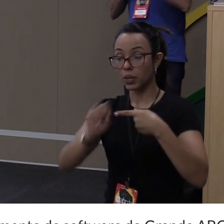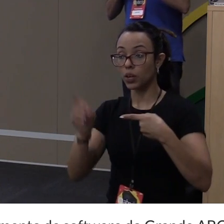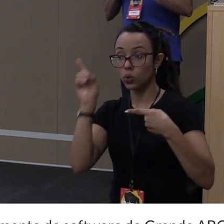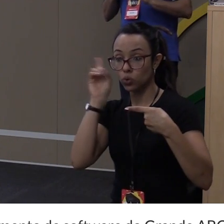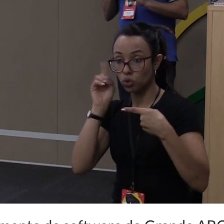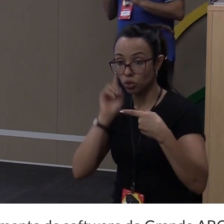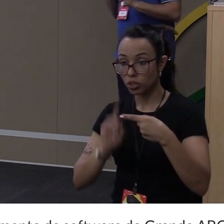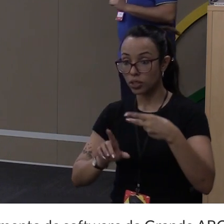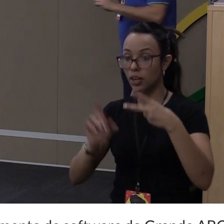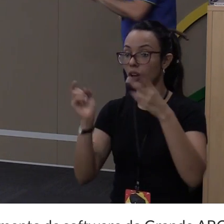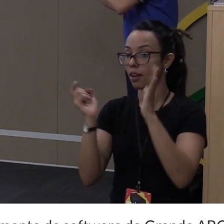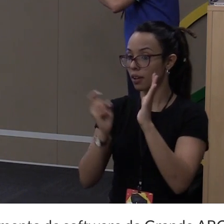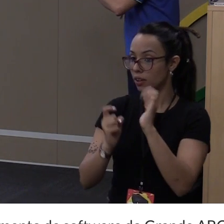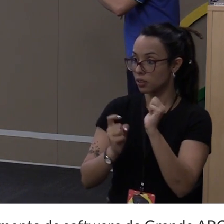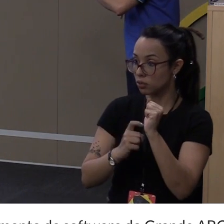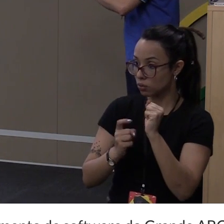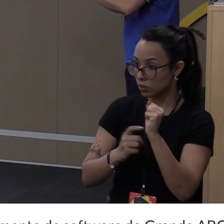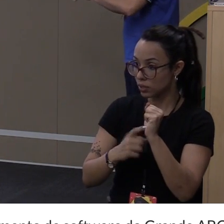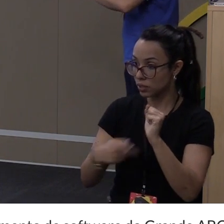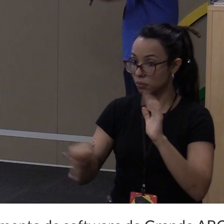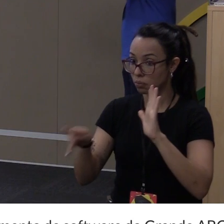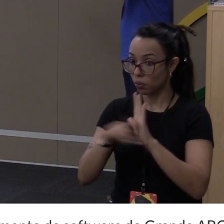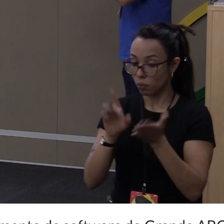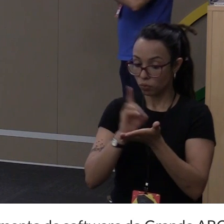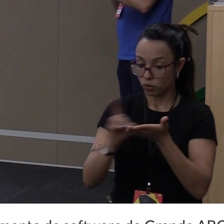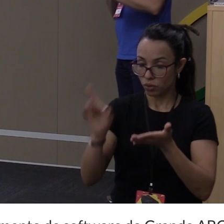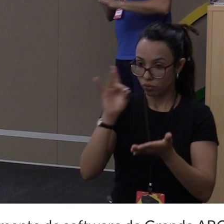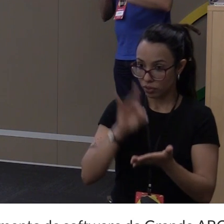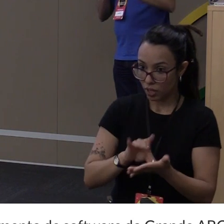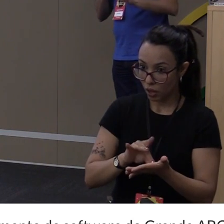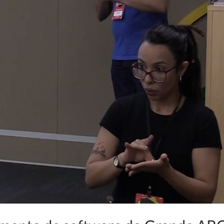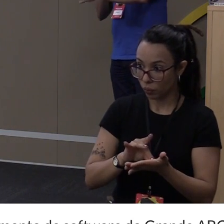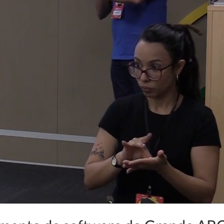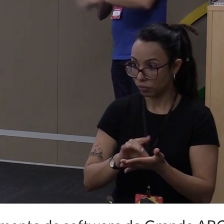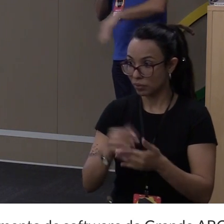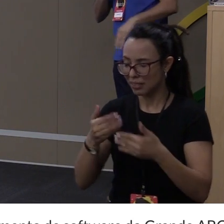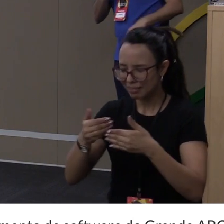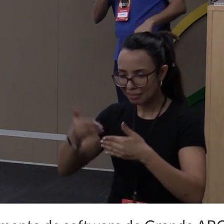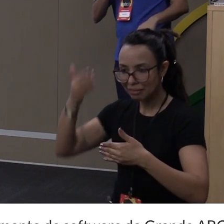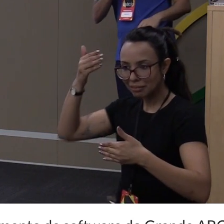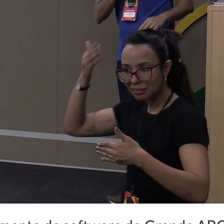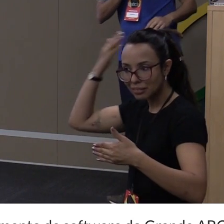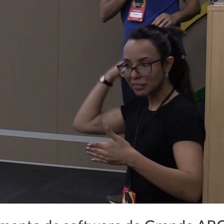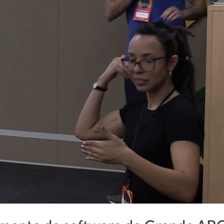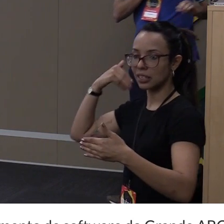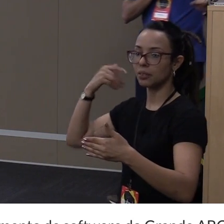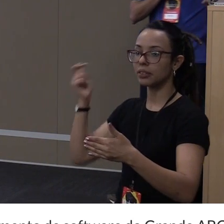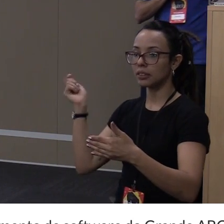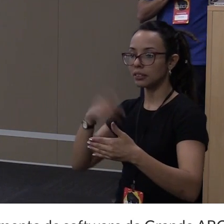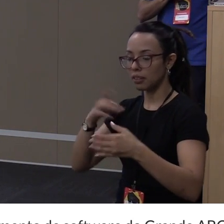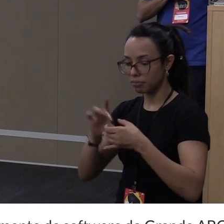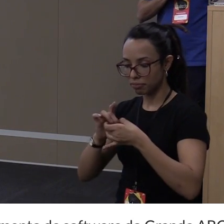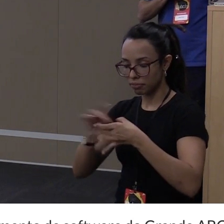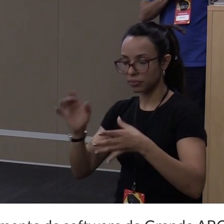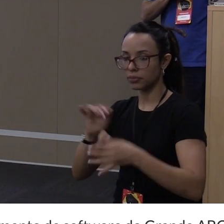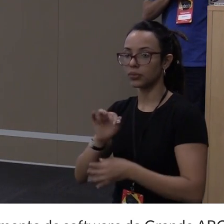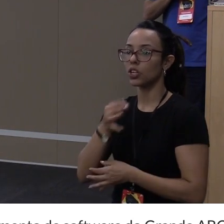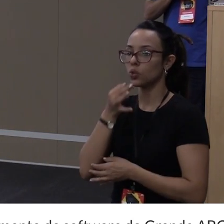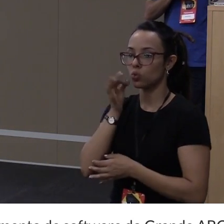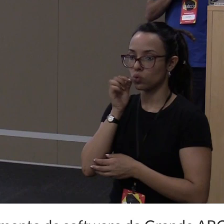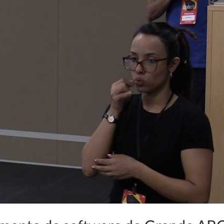dos diários oficiais desde sempre que tem disponíveis na página da Prefeitura de Jundiaí.